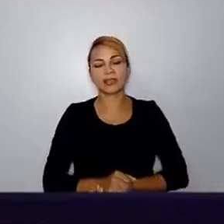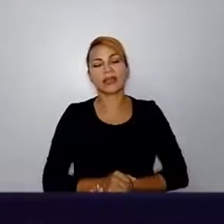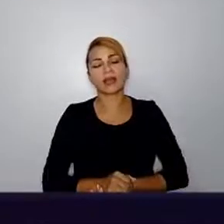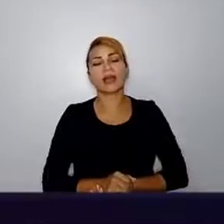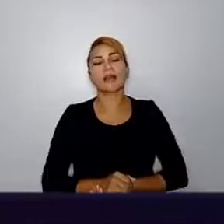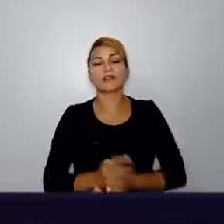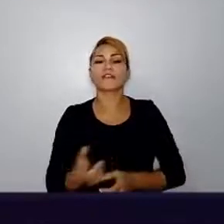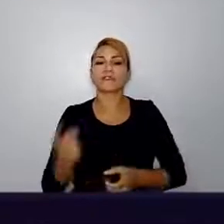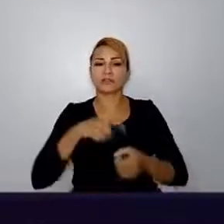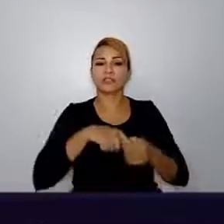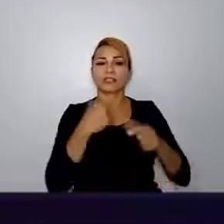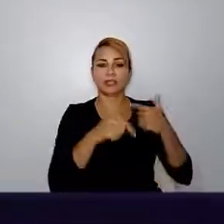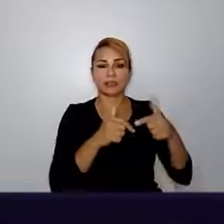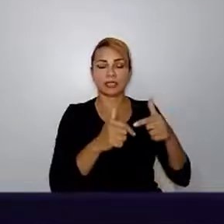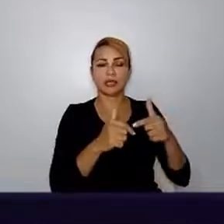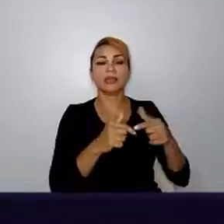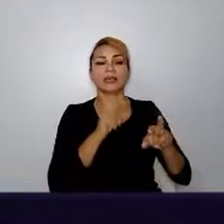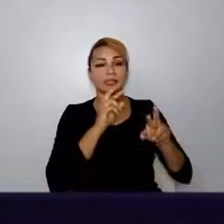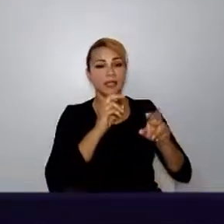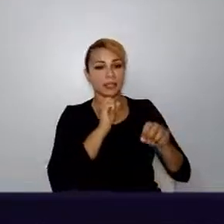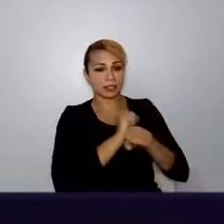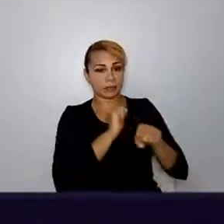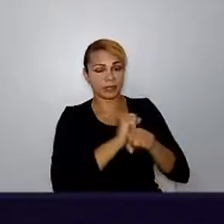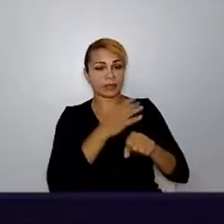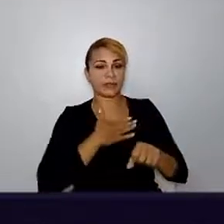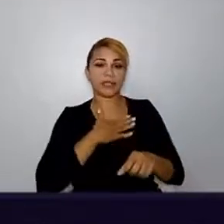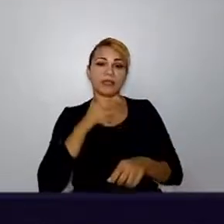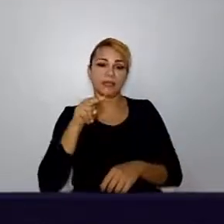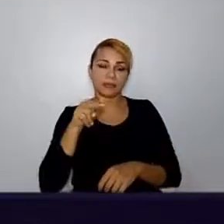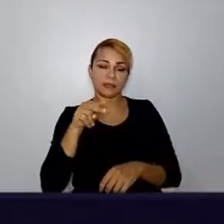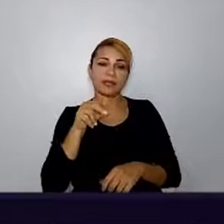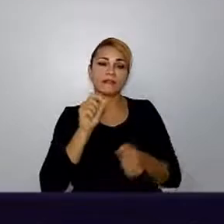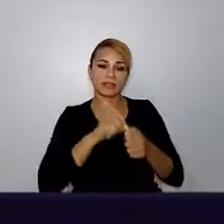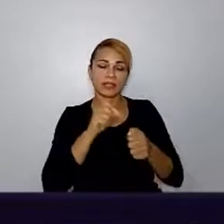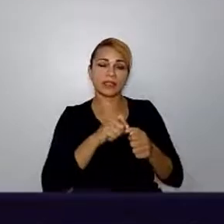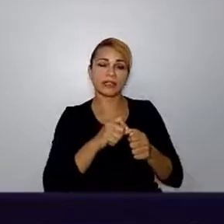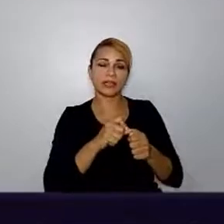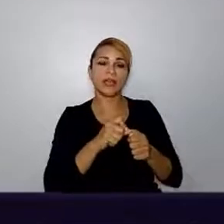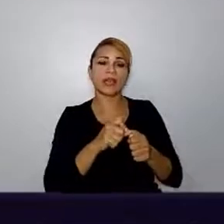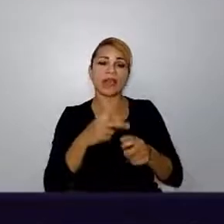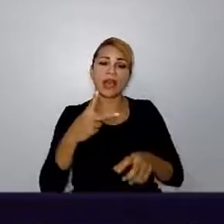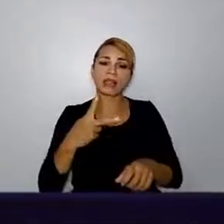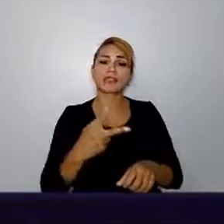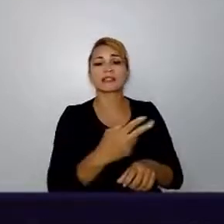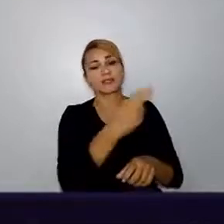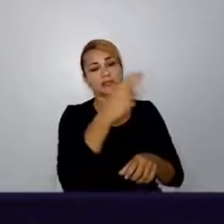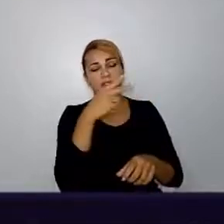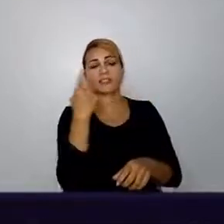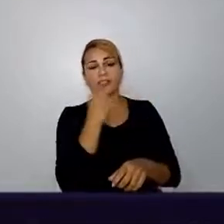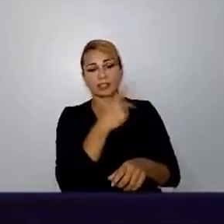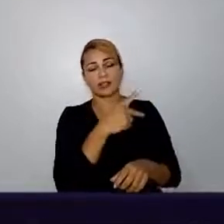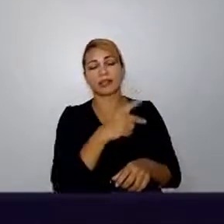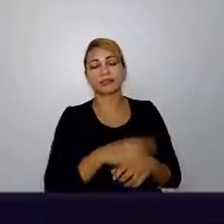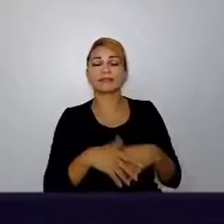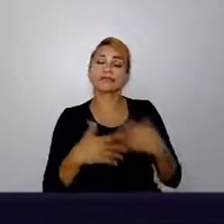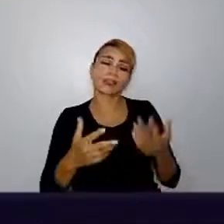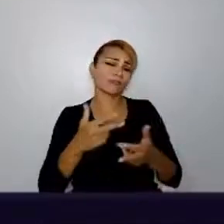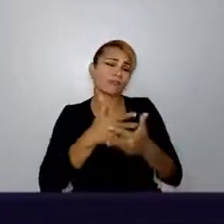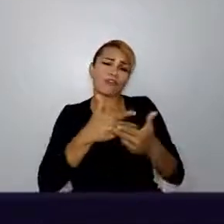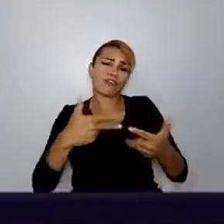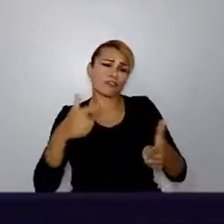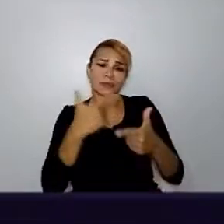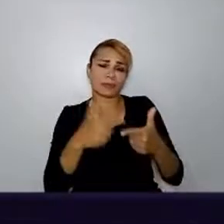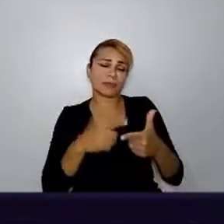fazer a cirurgia dela e tal. E aí, enfim, coisas da vida, coisas da minha família e tudo, eu precisei ficar à